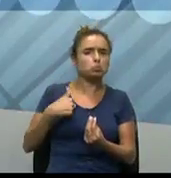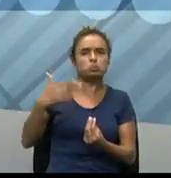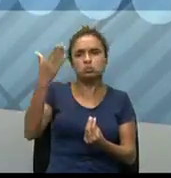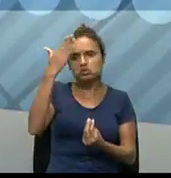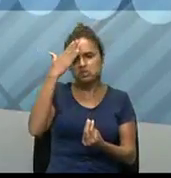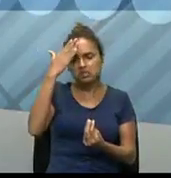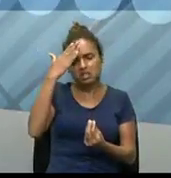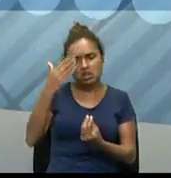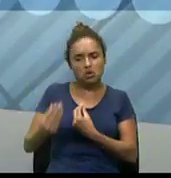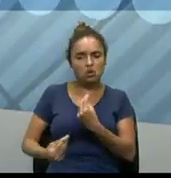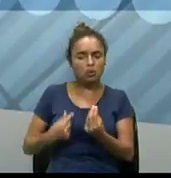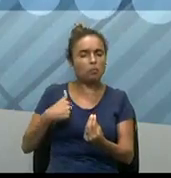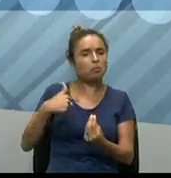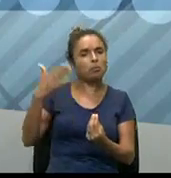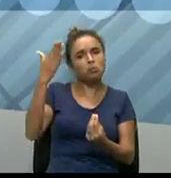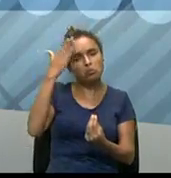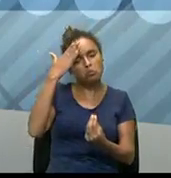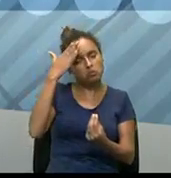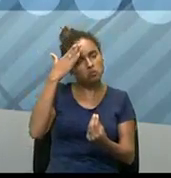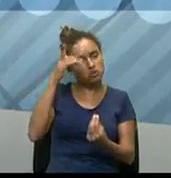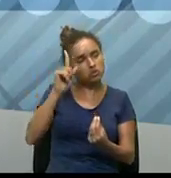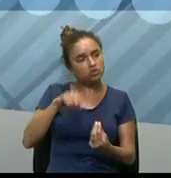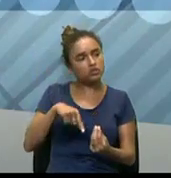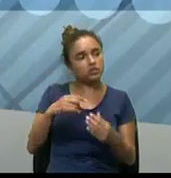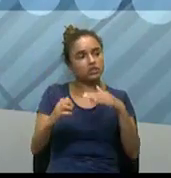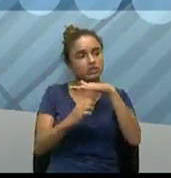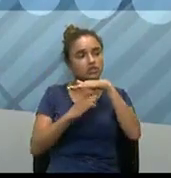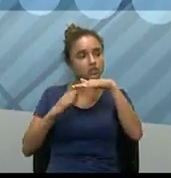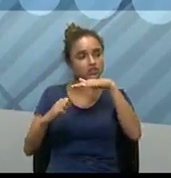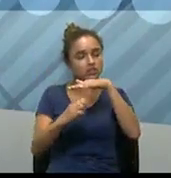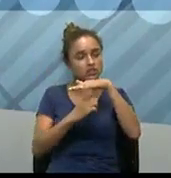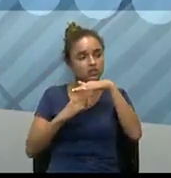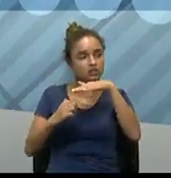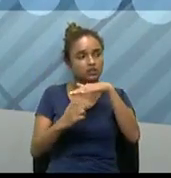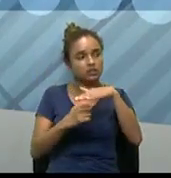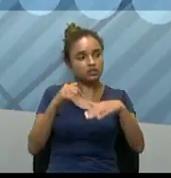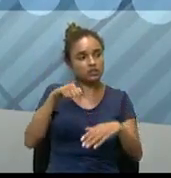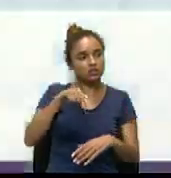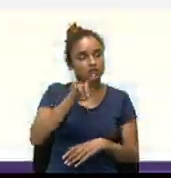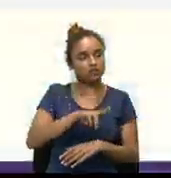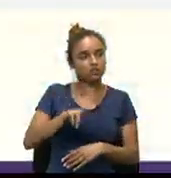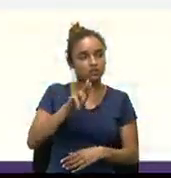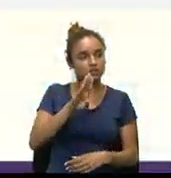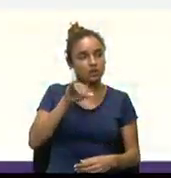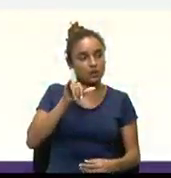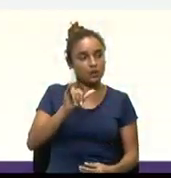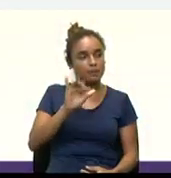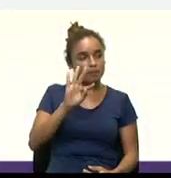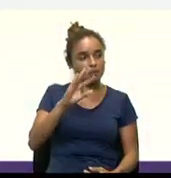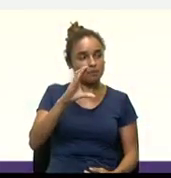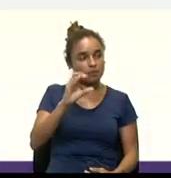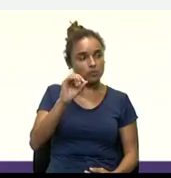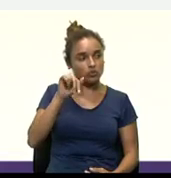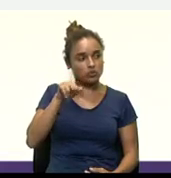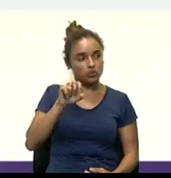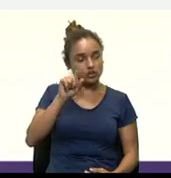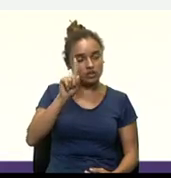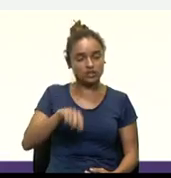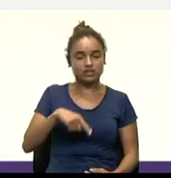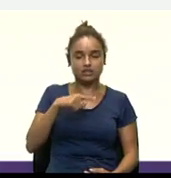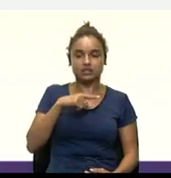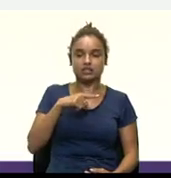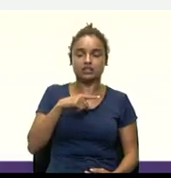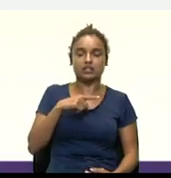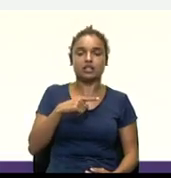né? Como vou identificar, então, essas empresas que estão utilizando as Bitcoins? Existe um aplicativo hoje,